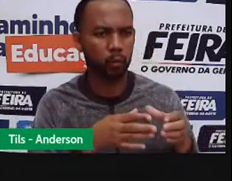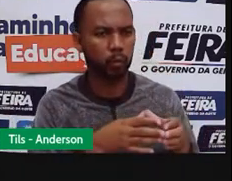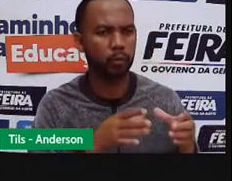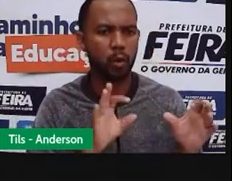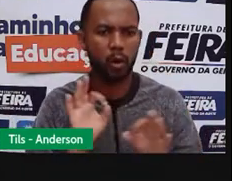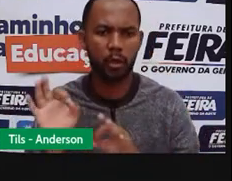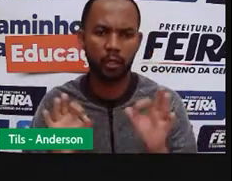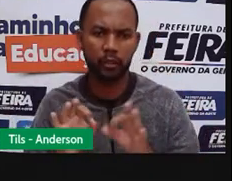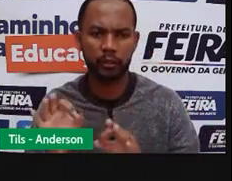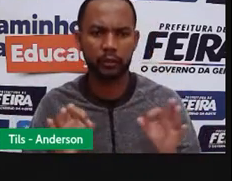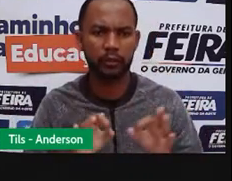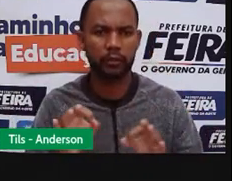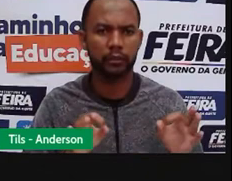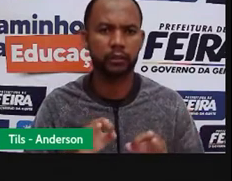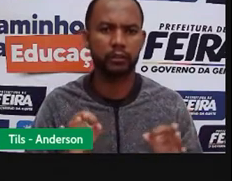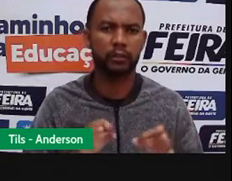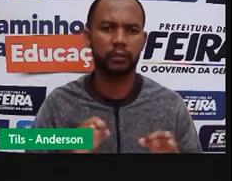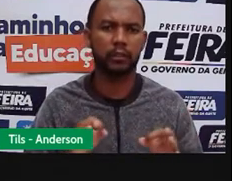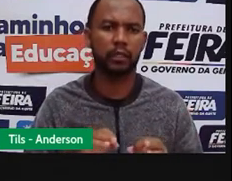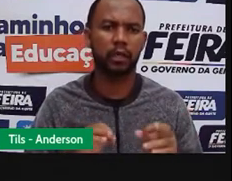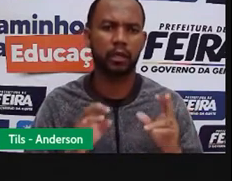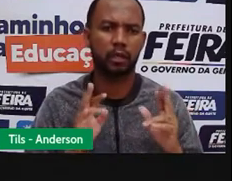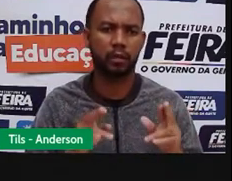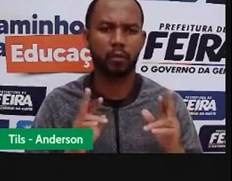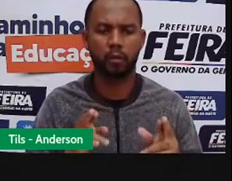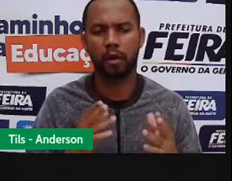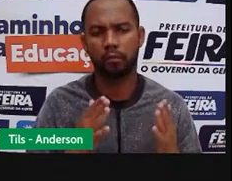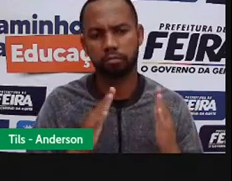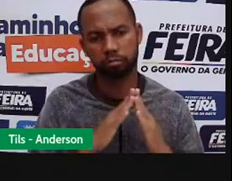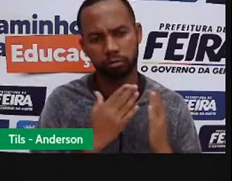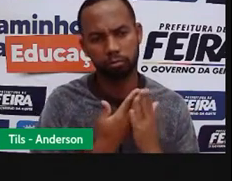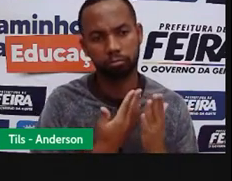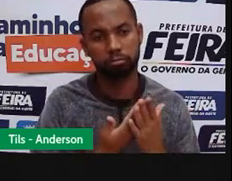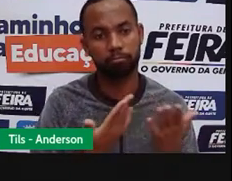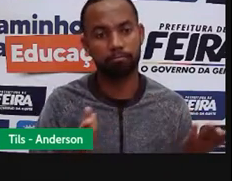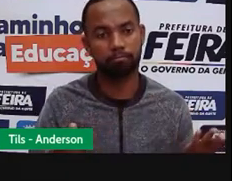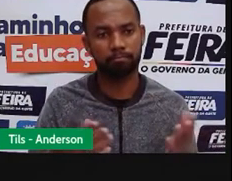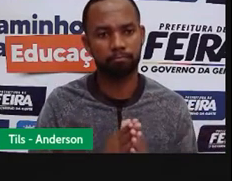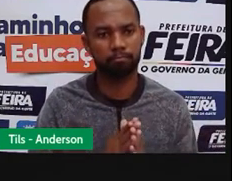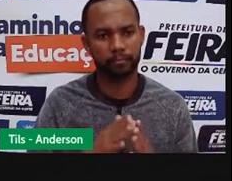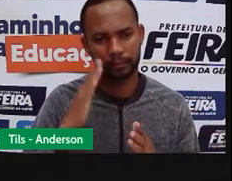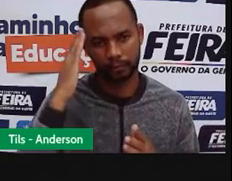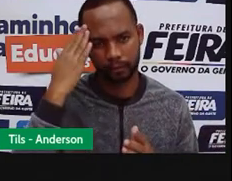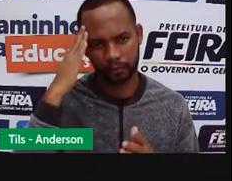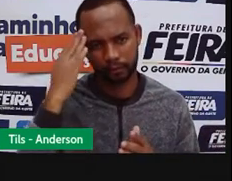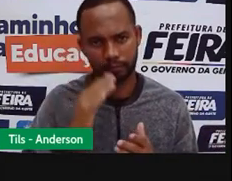organiza de acordo com a sua realidade. Entendeu? Que bom!